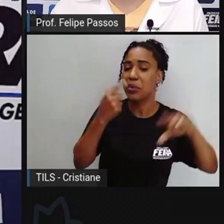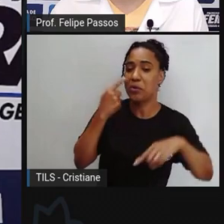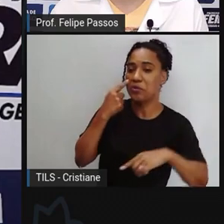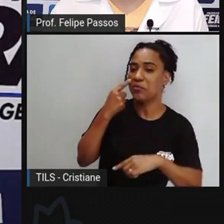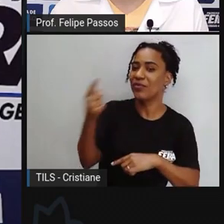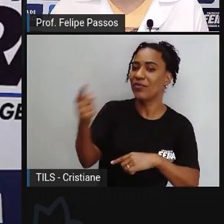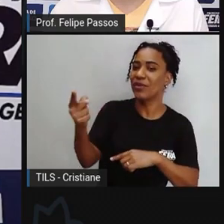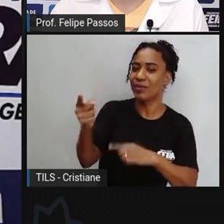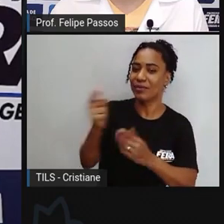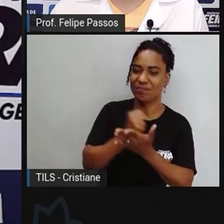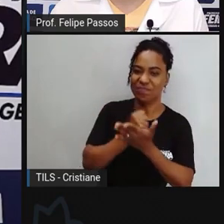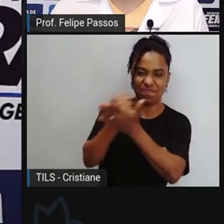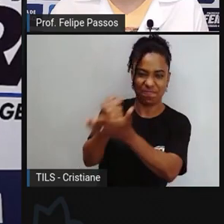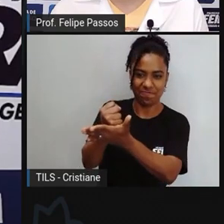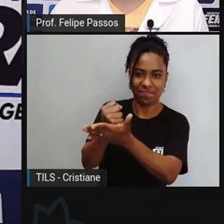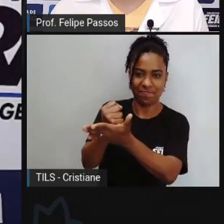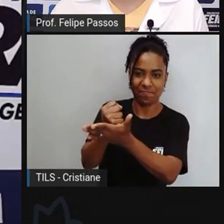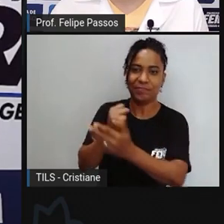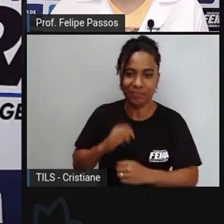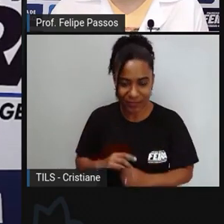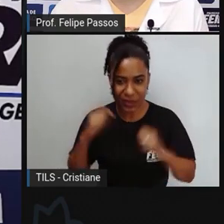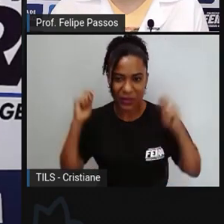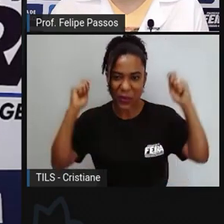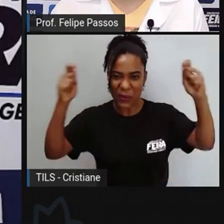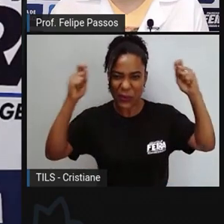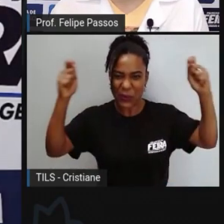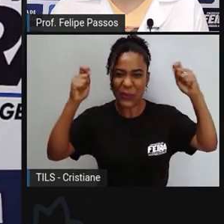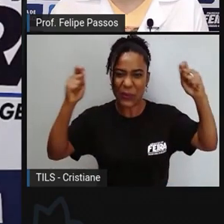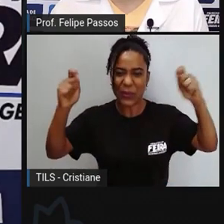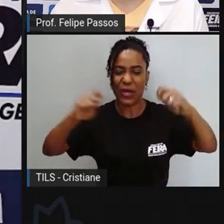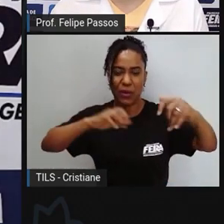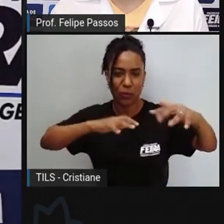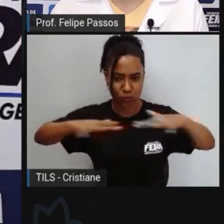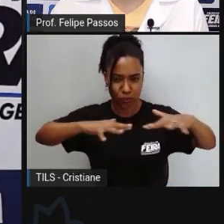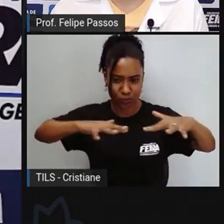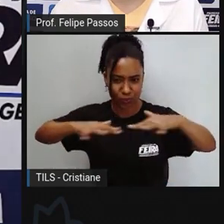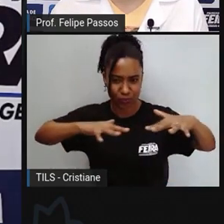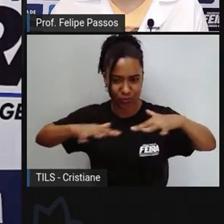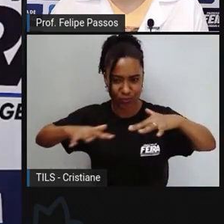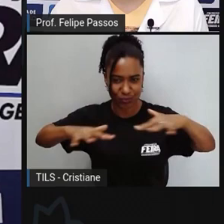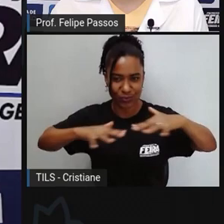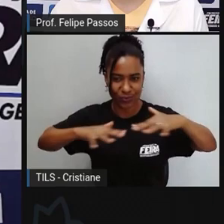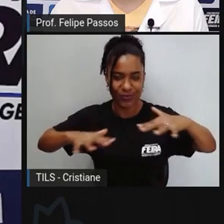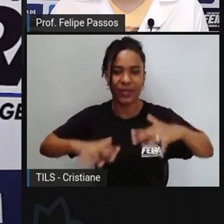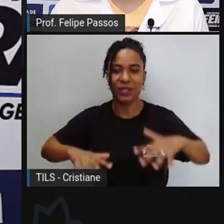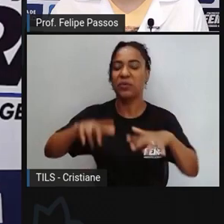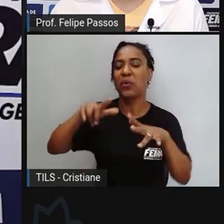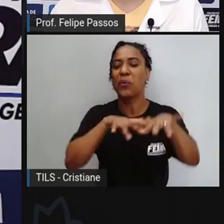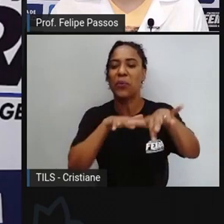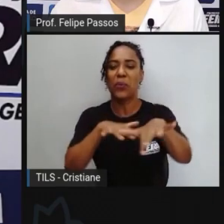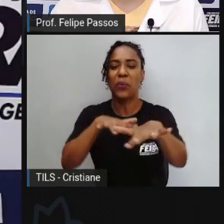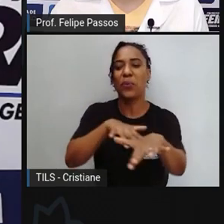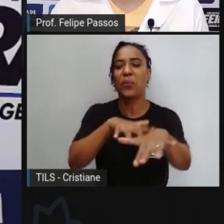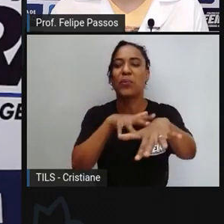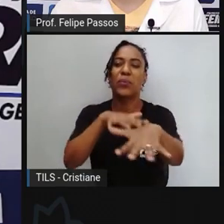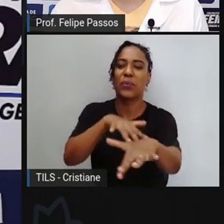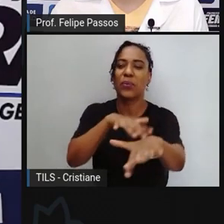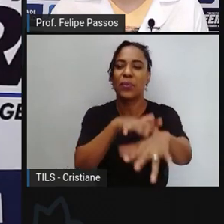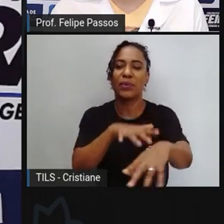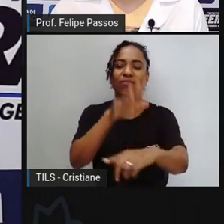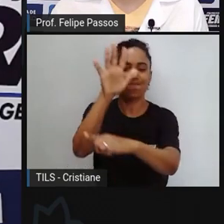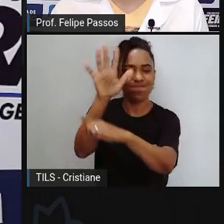uma manifestação faremos uma passeata em